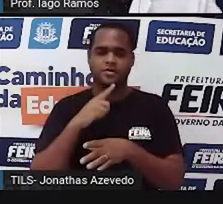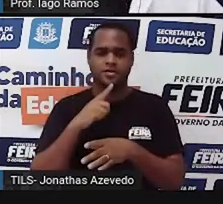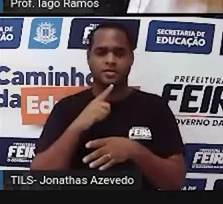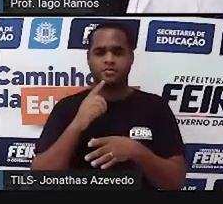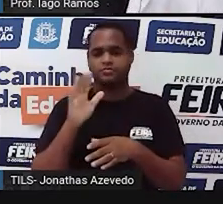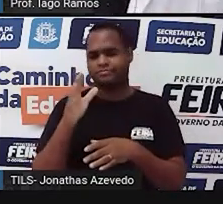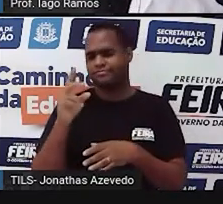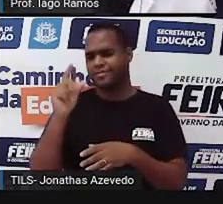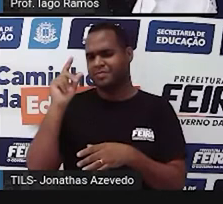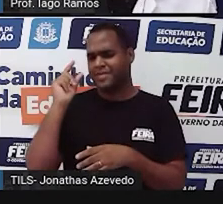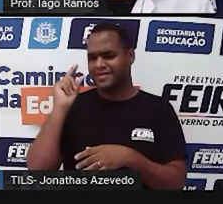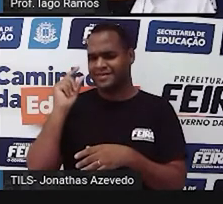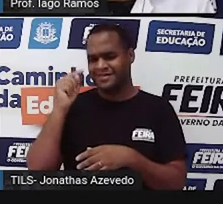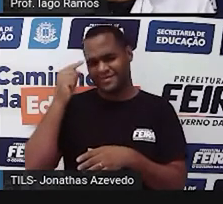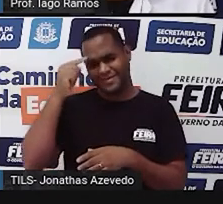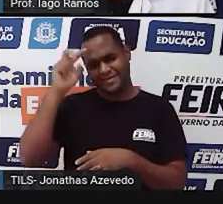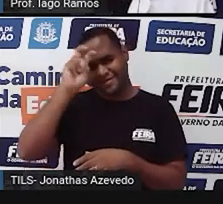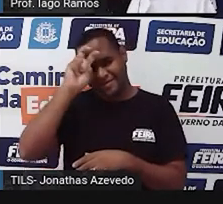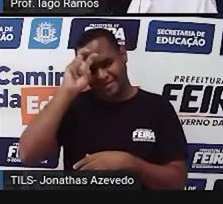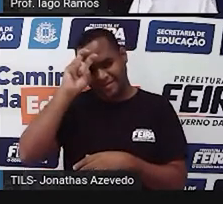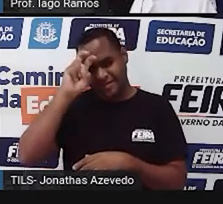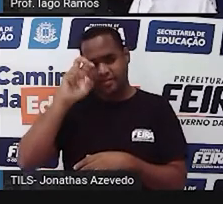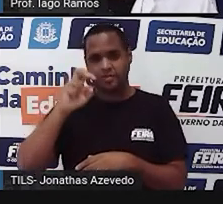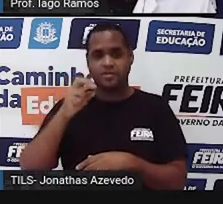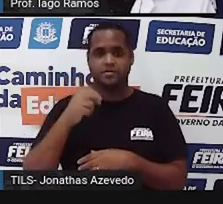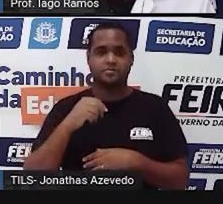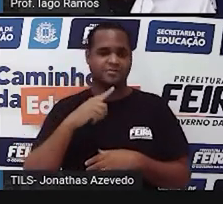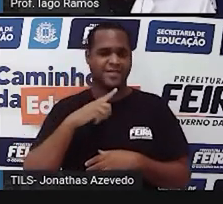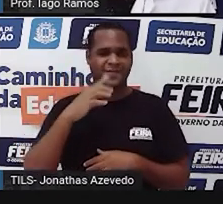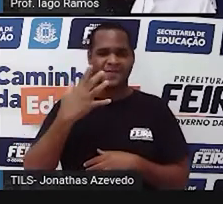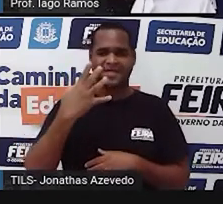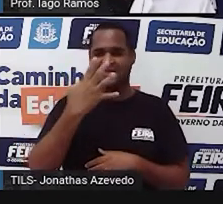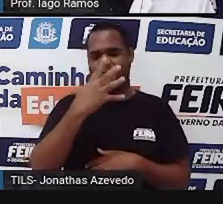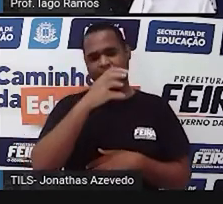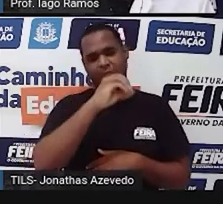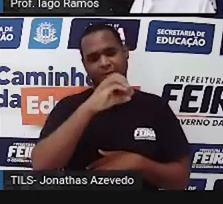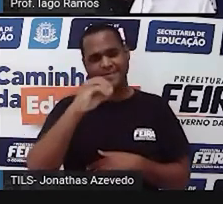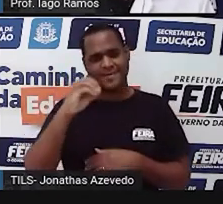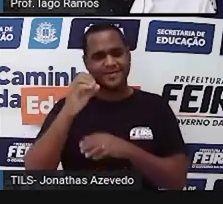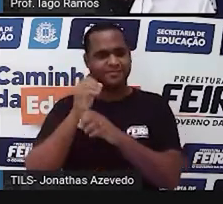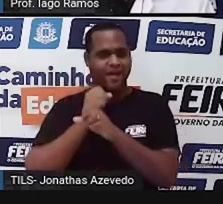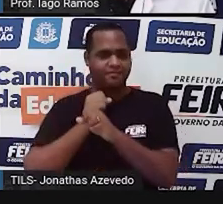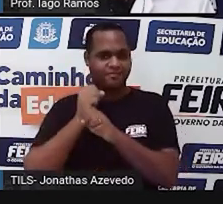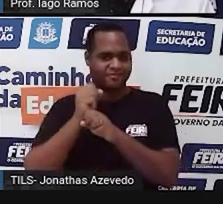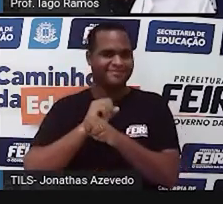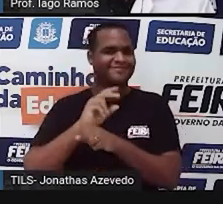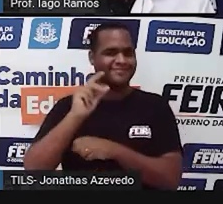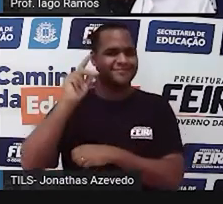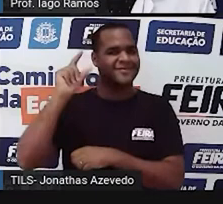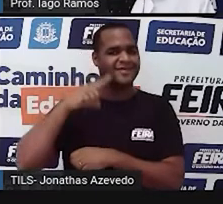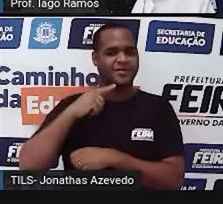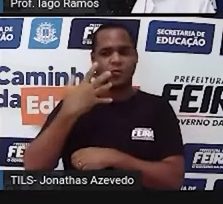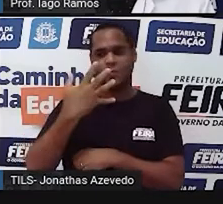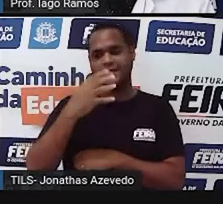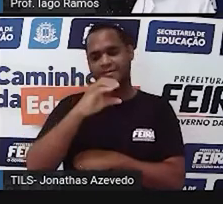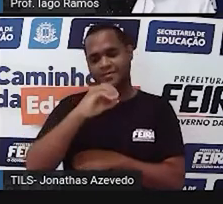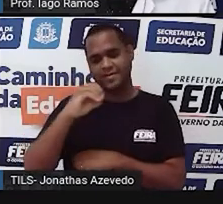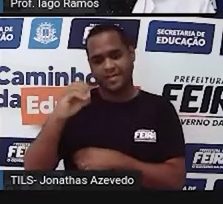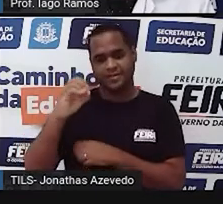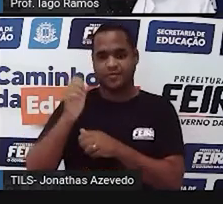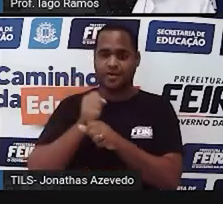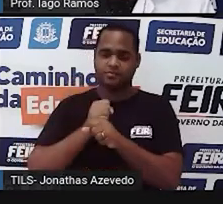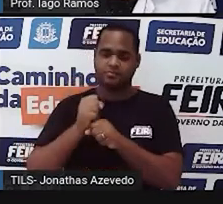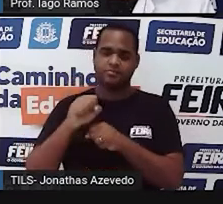Lá no Antigo Egito, em cerca de 40 séculos atrás. 40